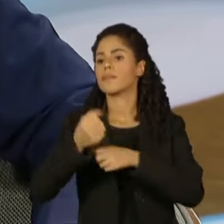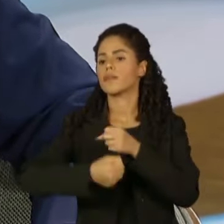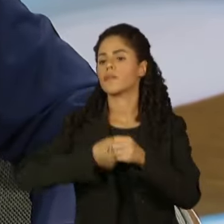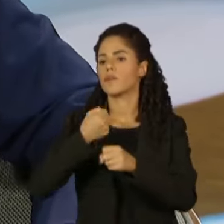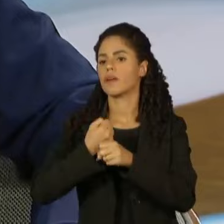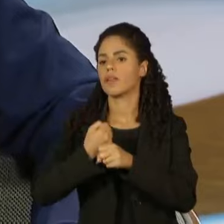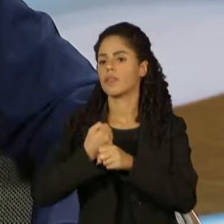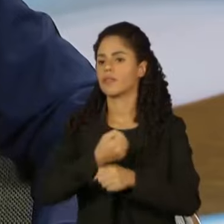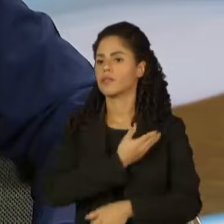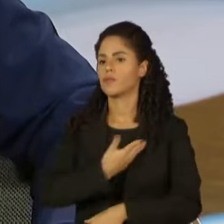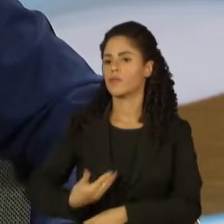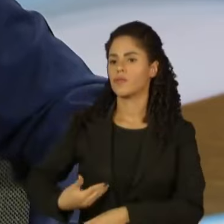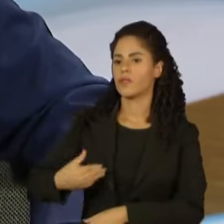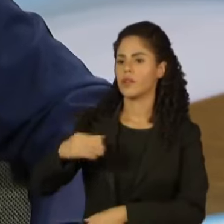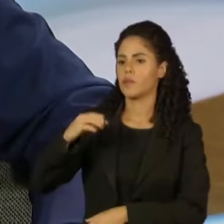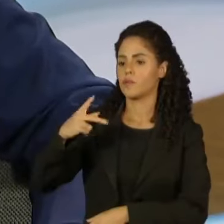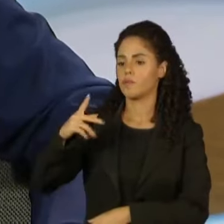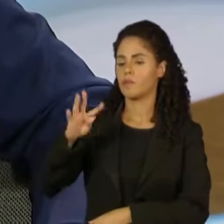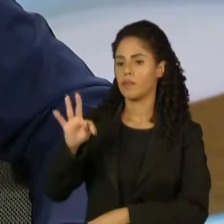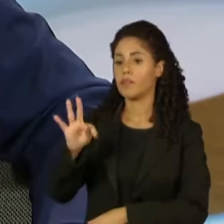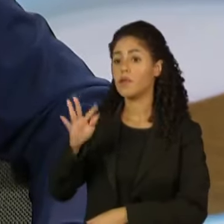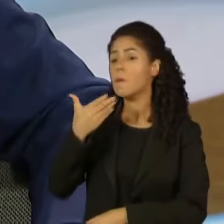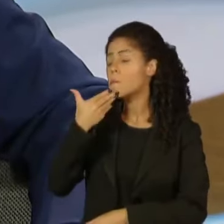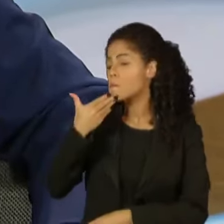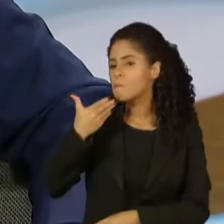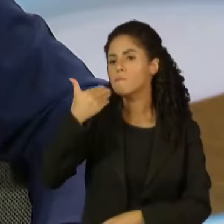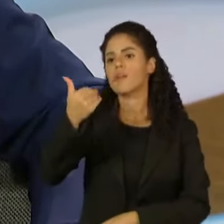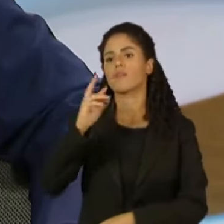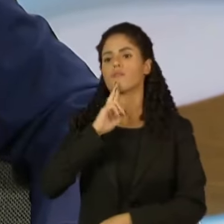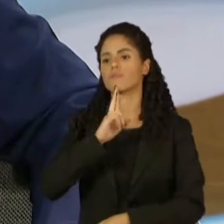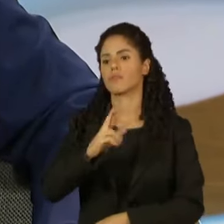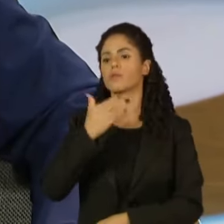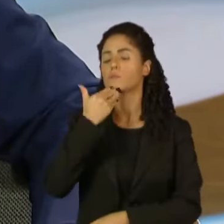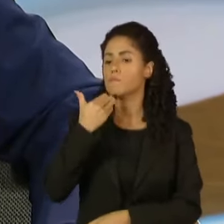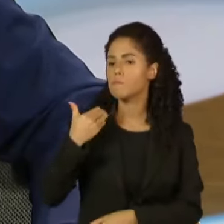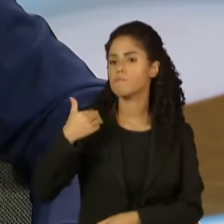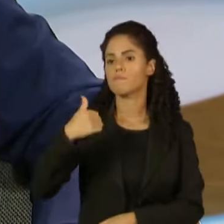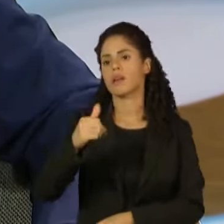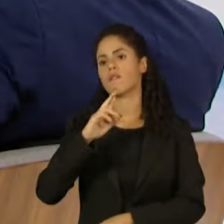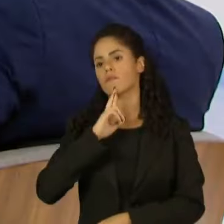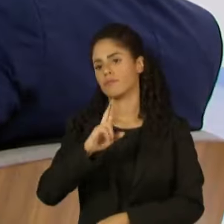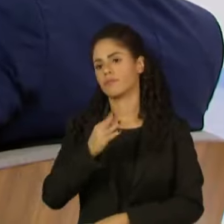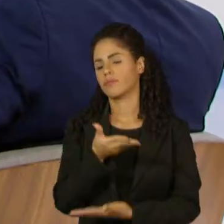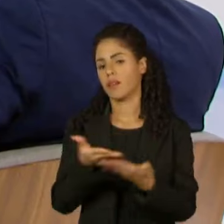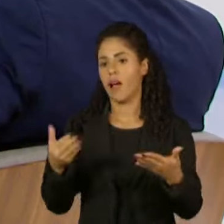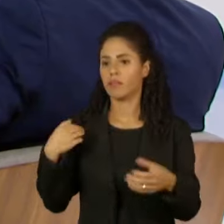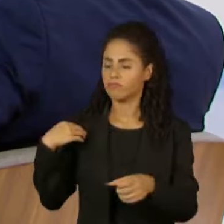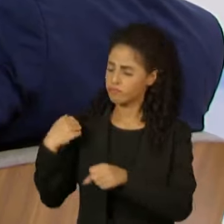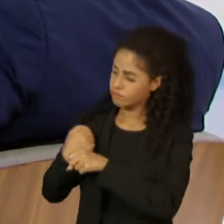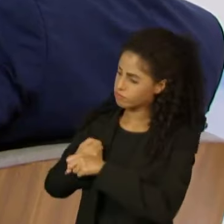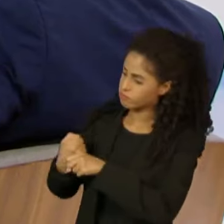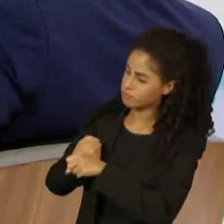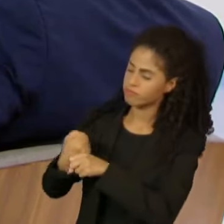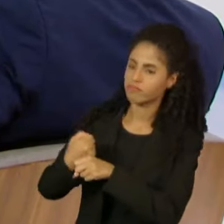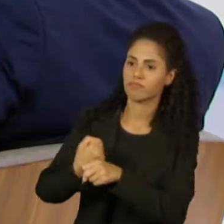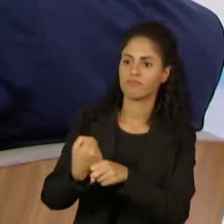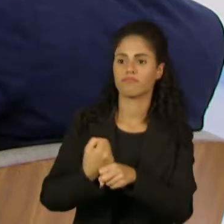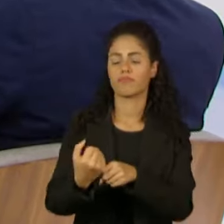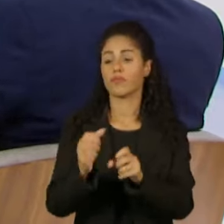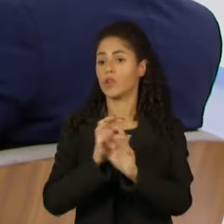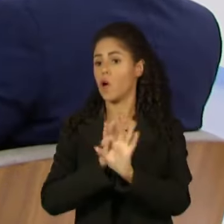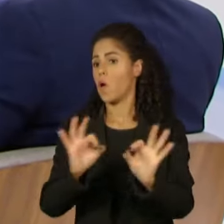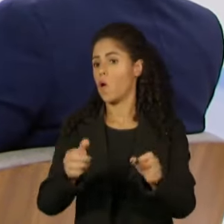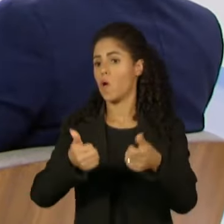Lula significou o melhor resultado de aprovação de projetos de lei de iniciativa do governo da história, depois da redemocratização.